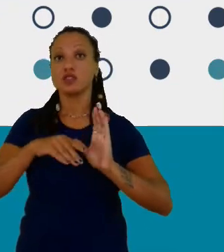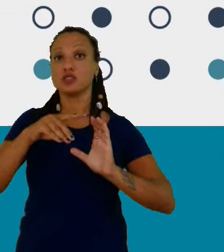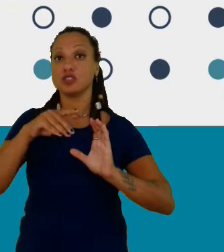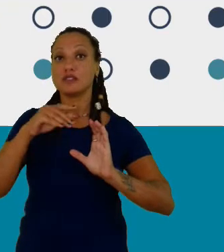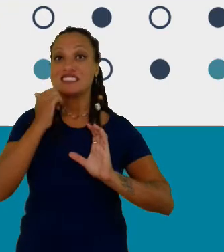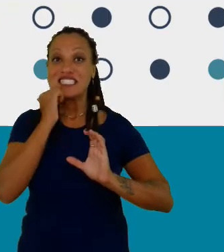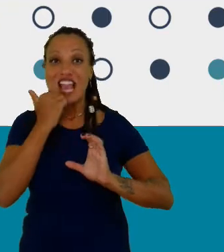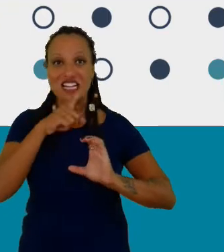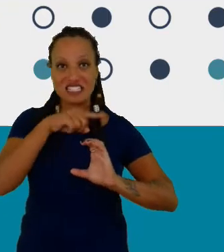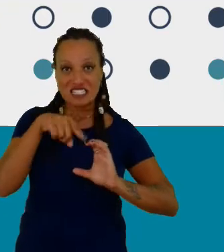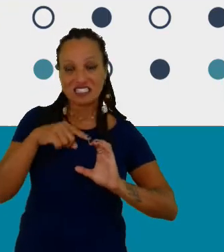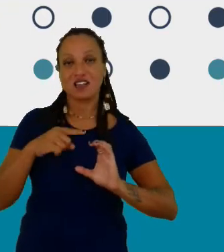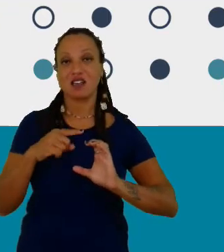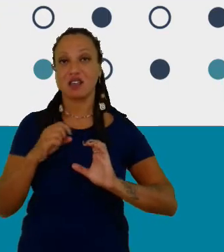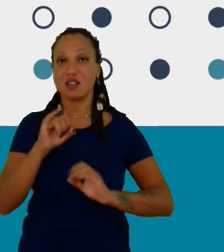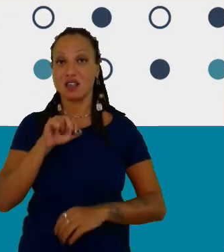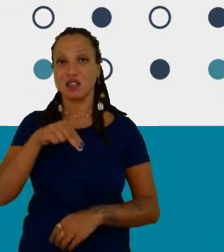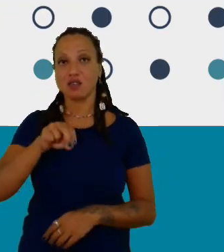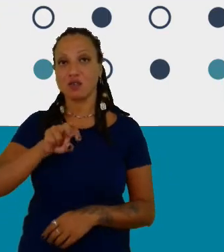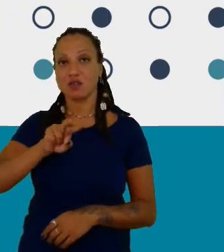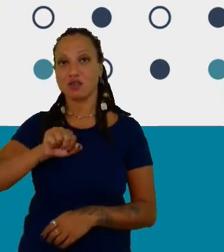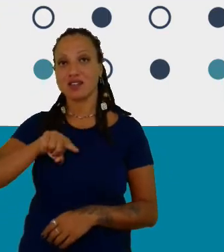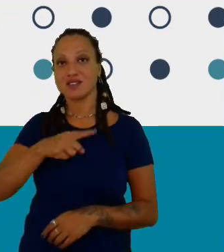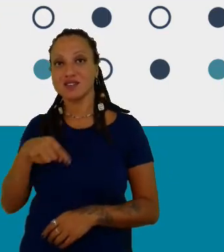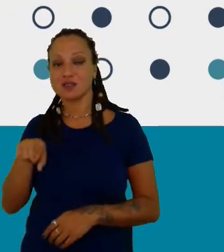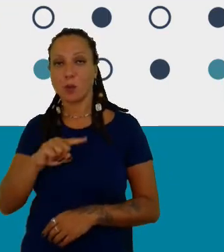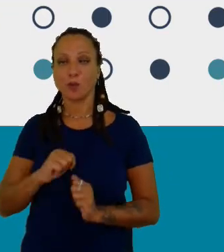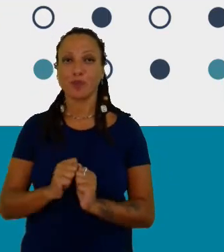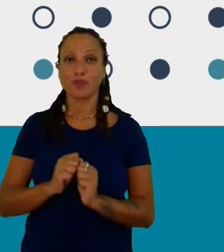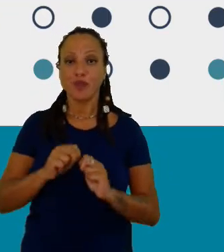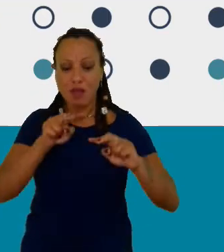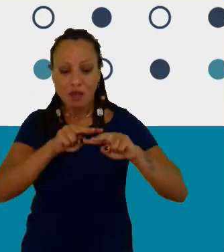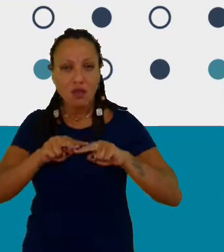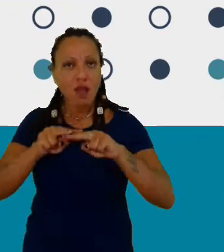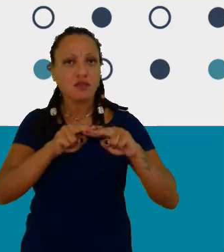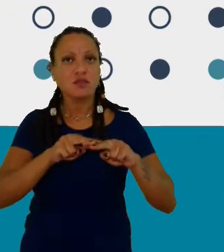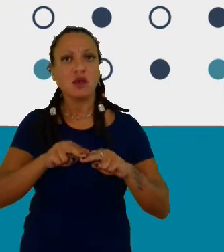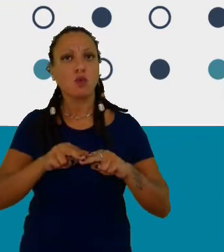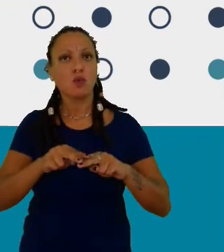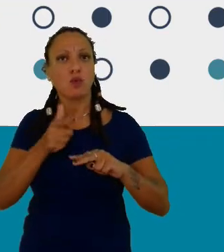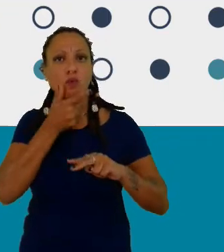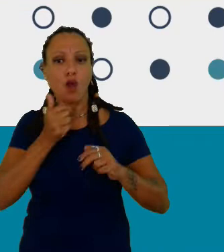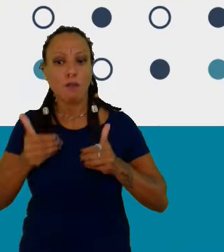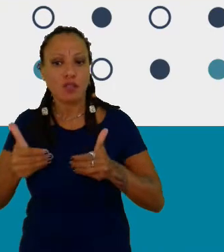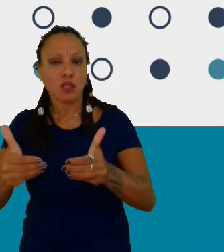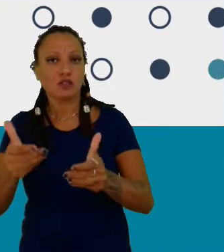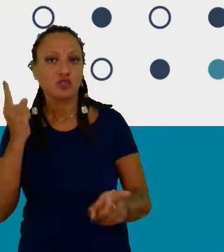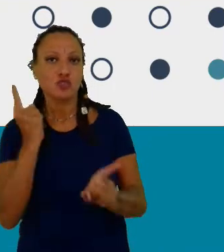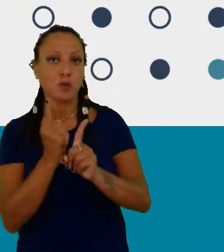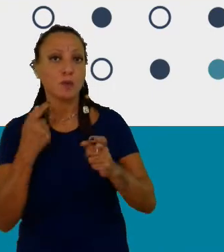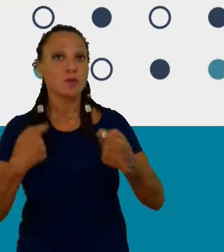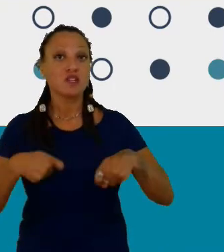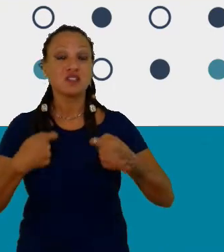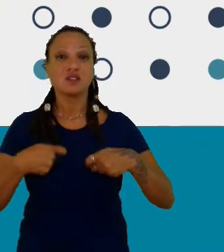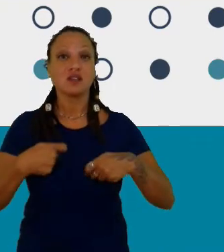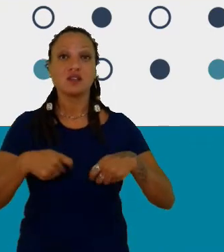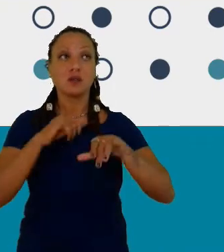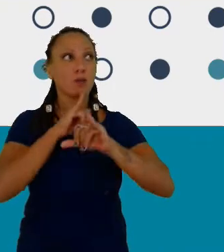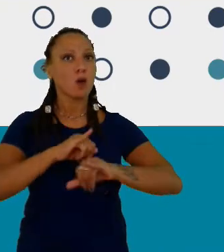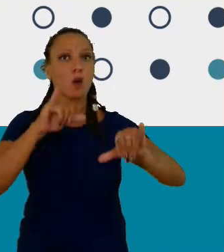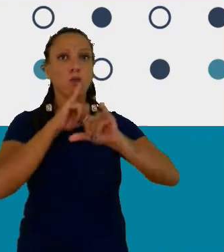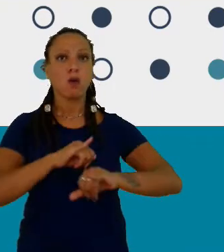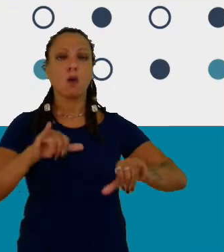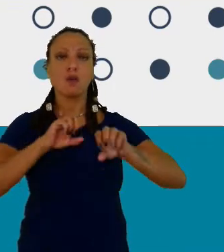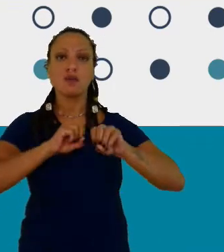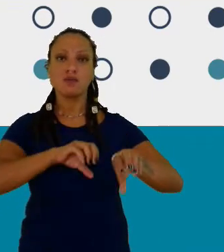descobertas foi que ele identificou que deveria haver uma campanha ampla para ensinar ciência